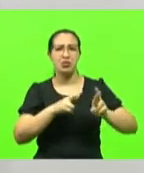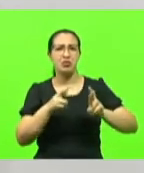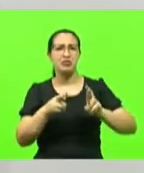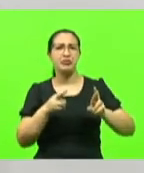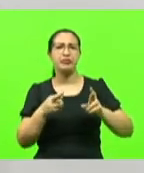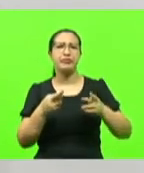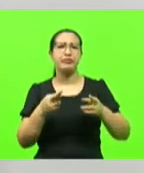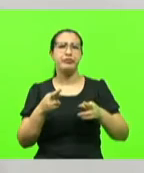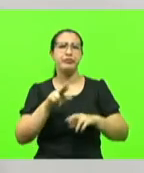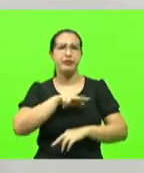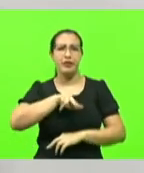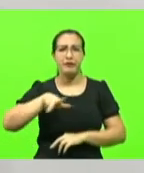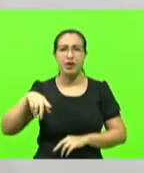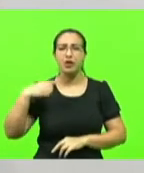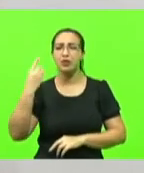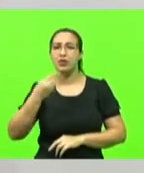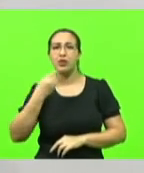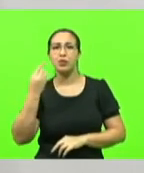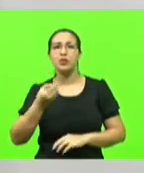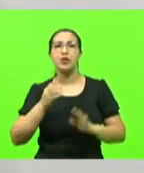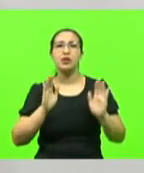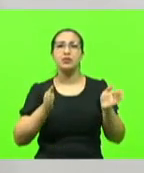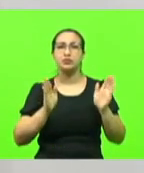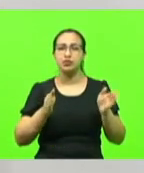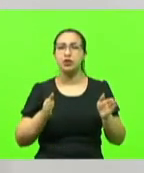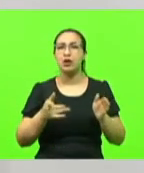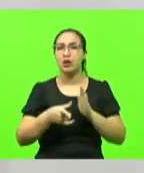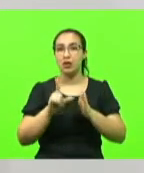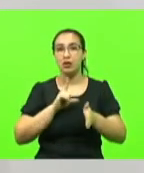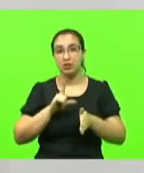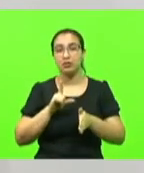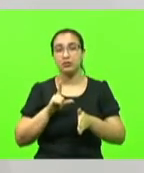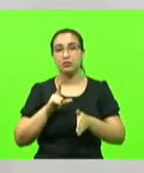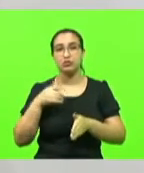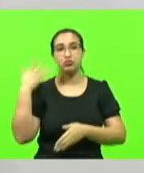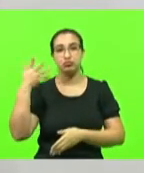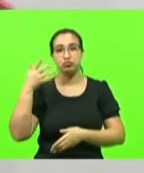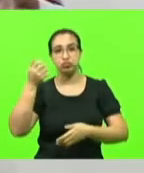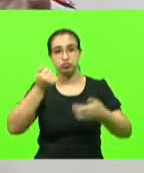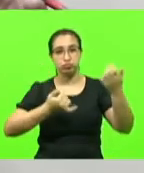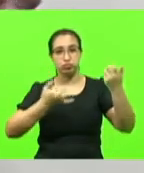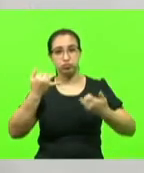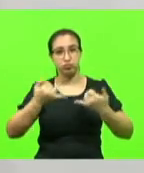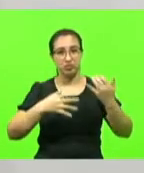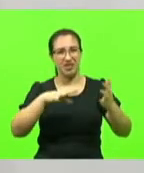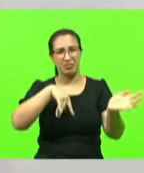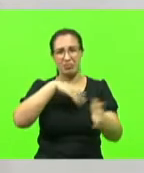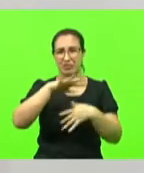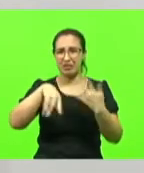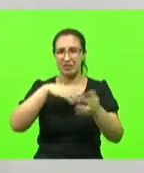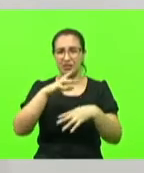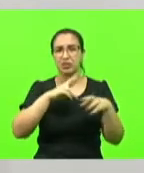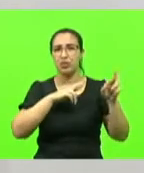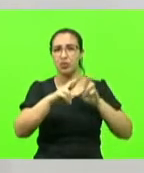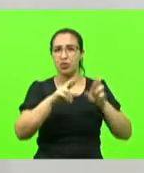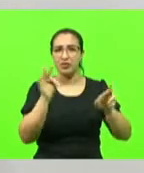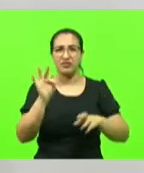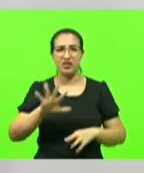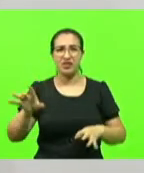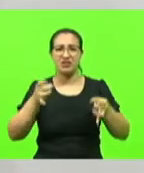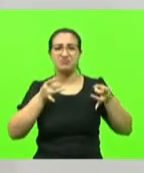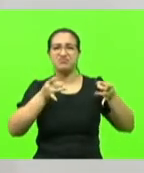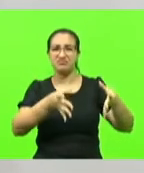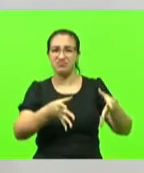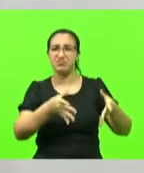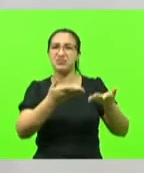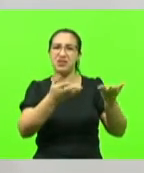eu vi aqui vários deputados antes de mim também se manifestando sobre o caos das rodovias federais do abandono do governo